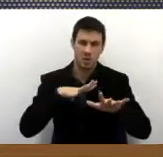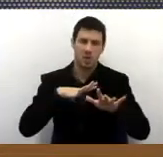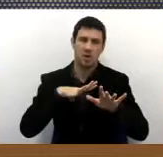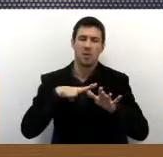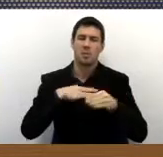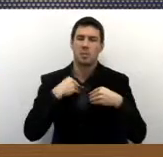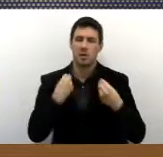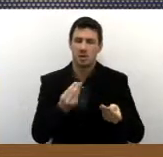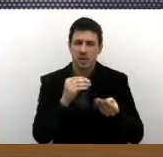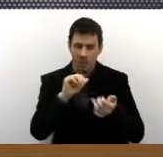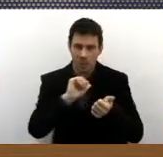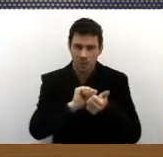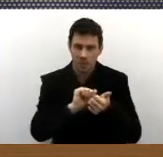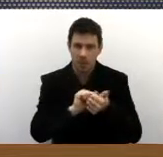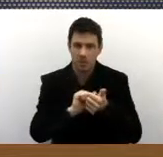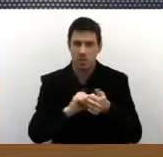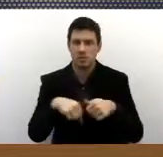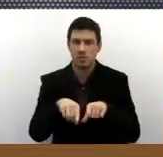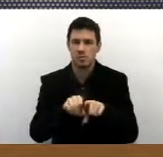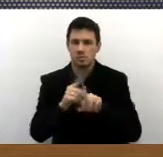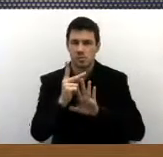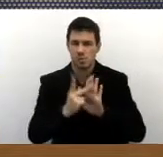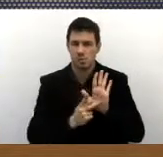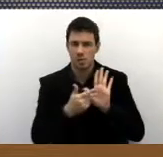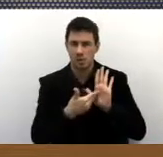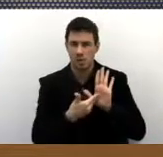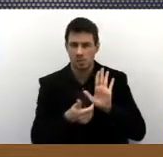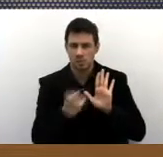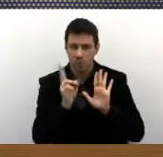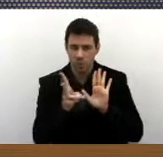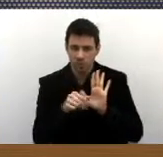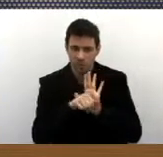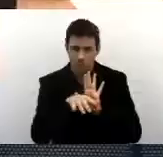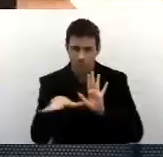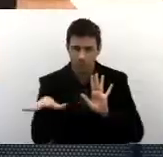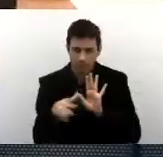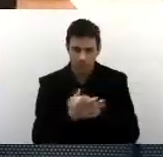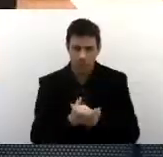qualificação e para esses programas sociais.